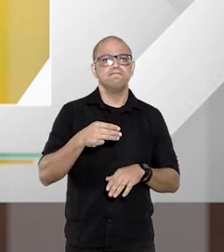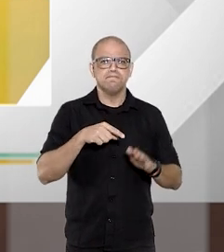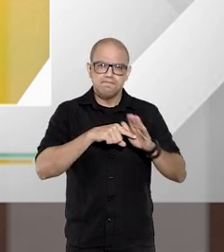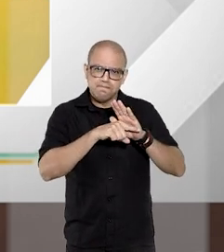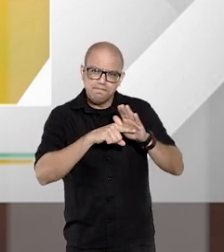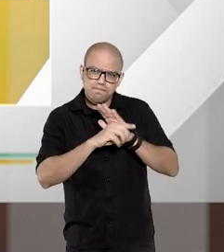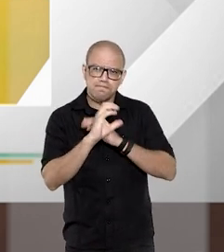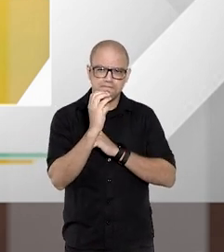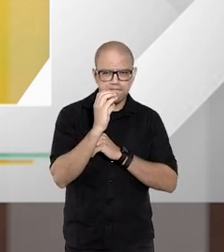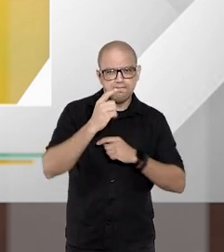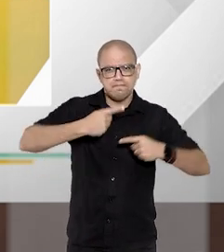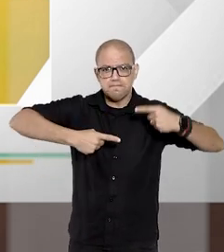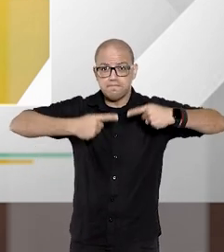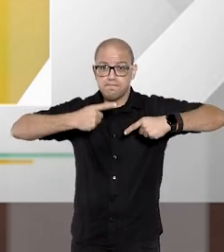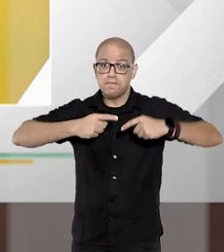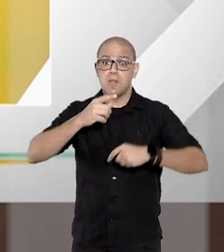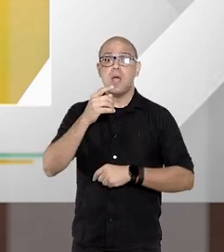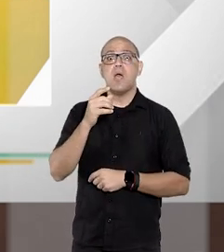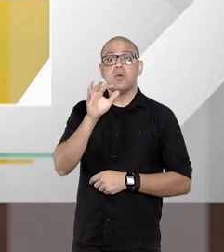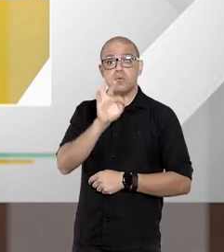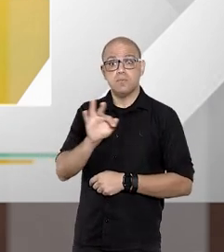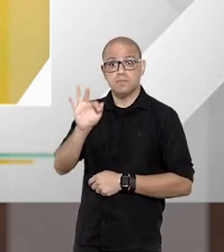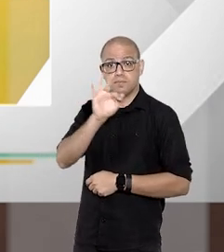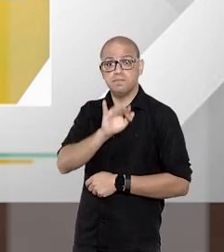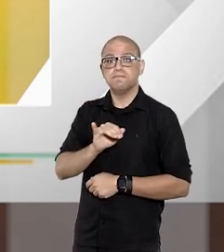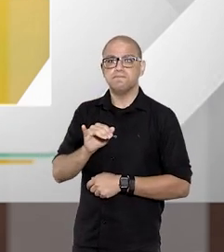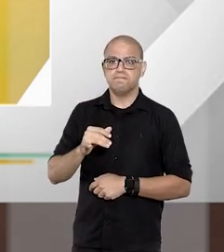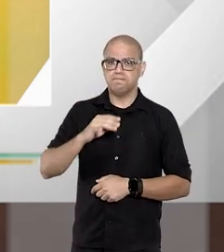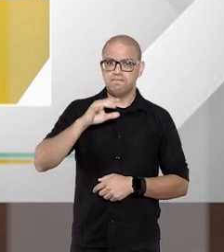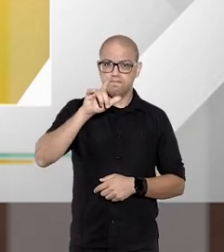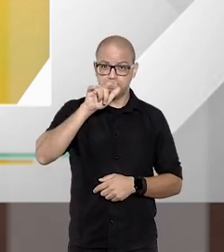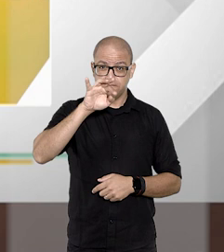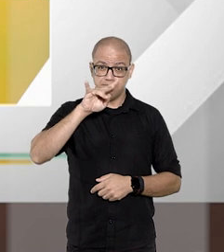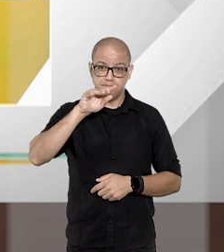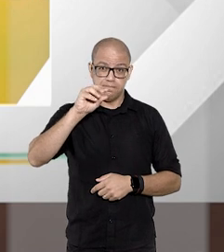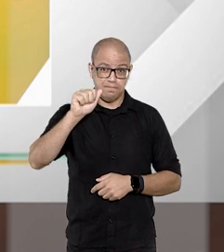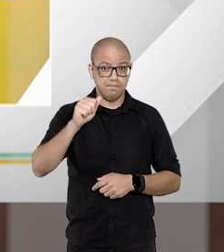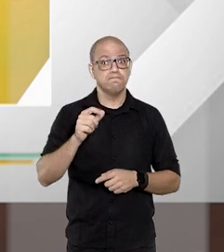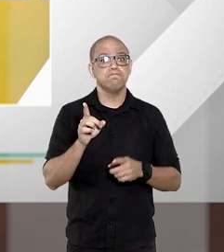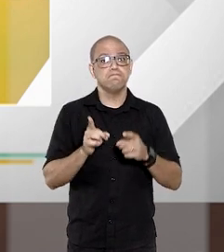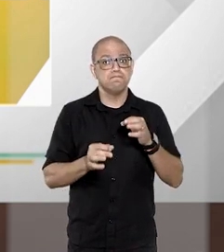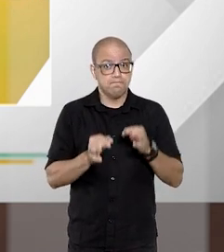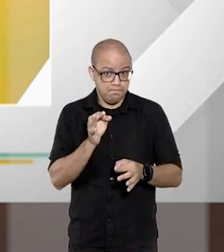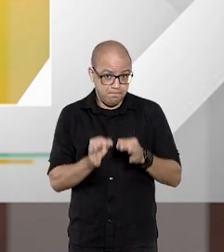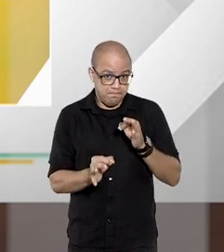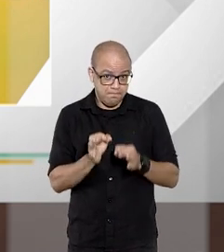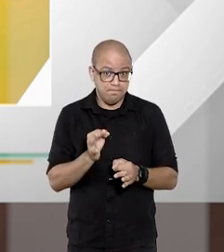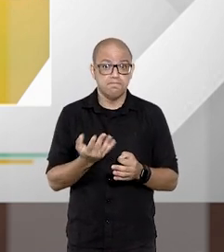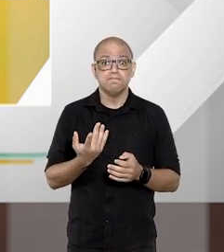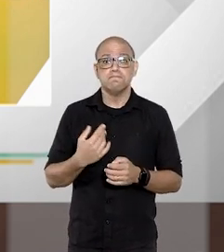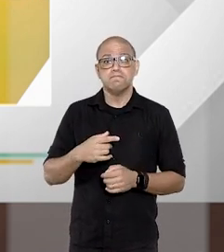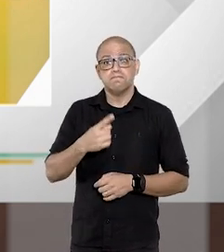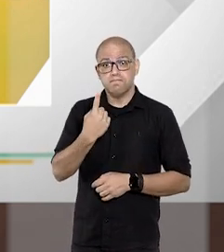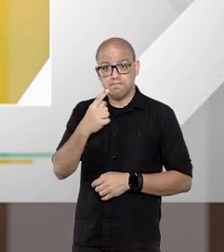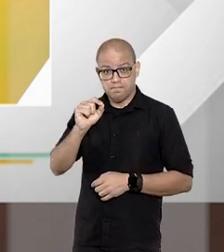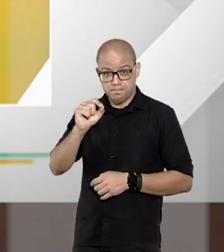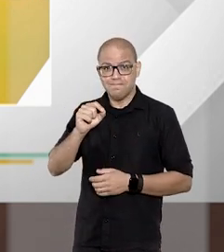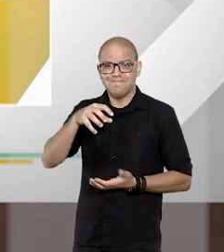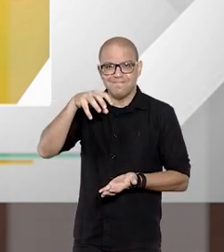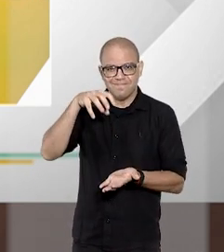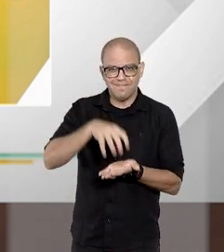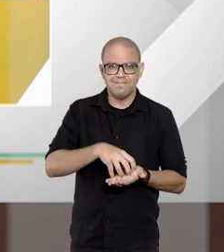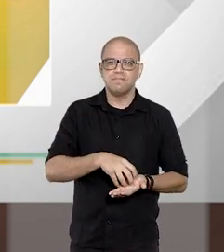em Ciência Jurídico-Políticas pela Universidade de Lisboa, juiz de Direito, titular da 10ª Vara da Fazenda Pública da